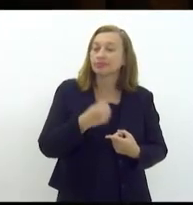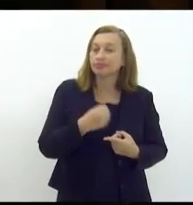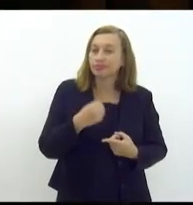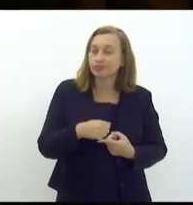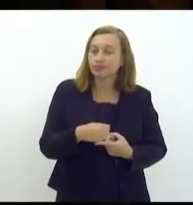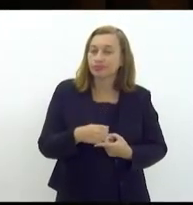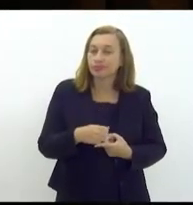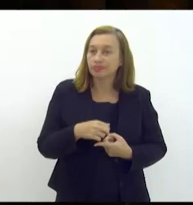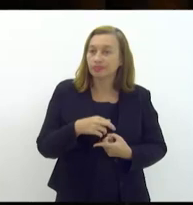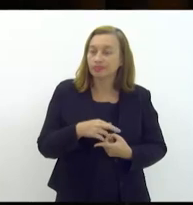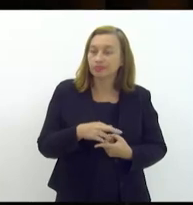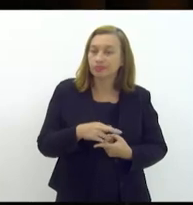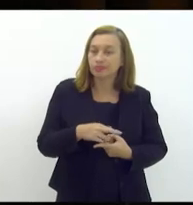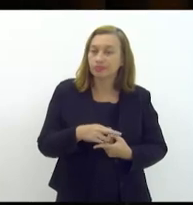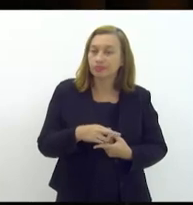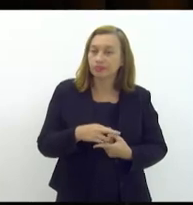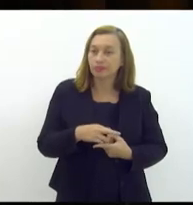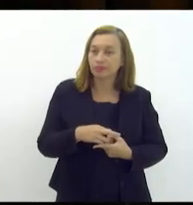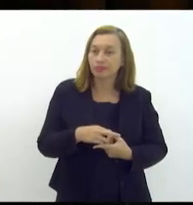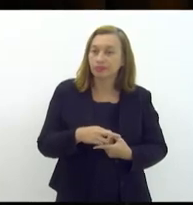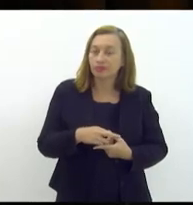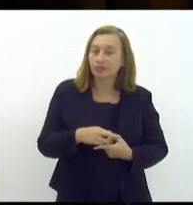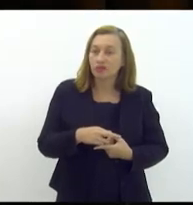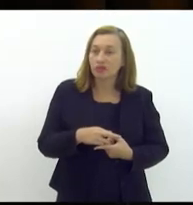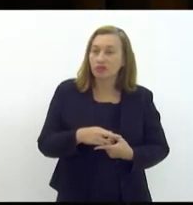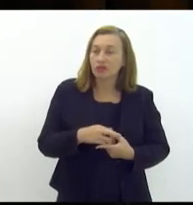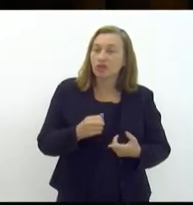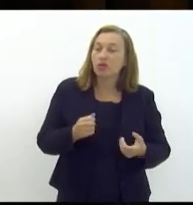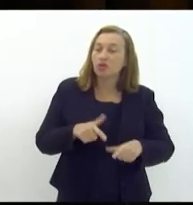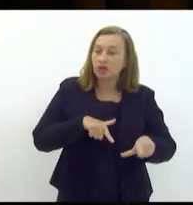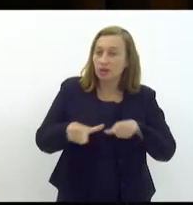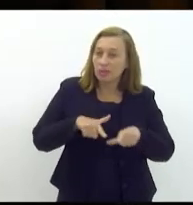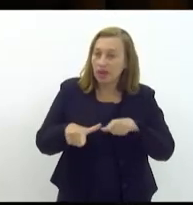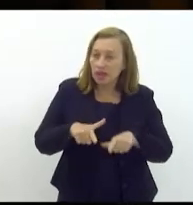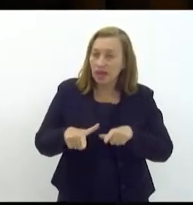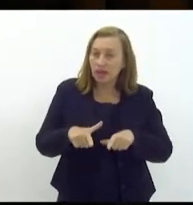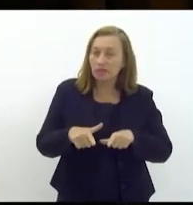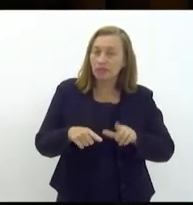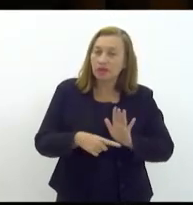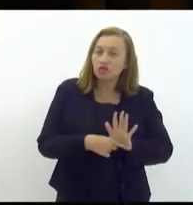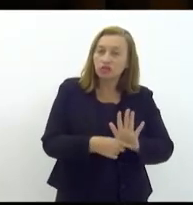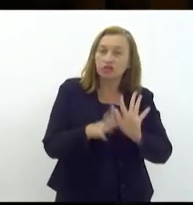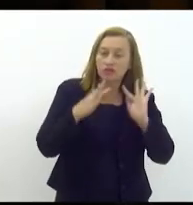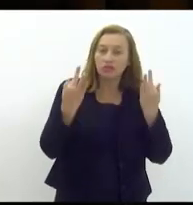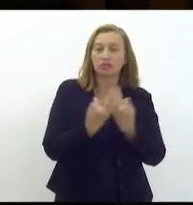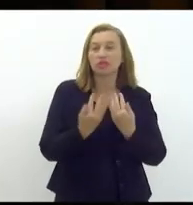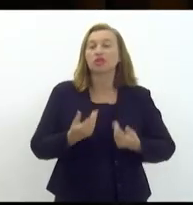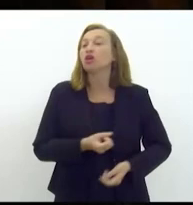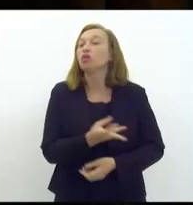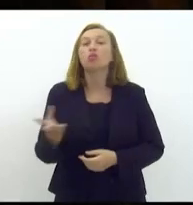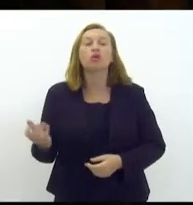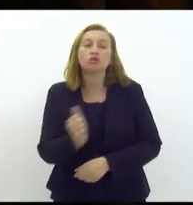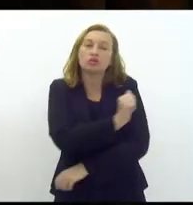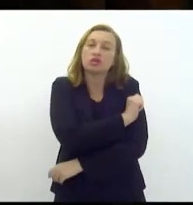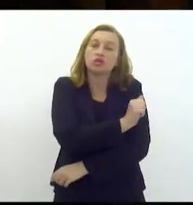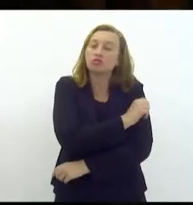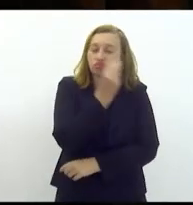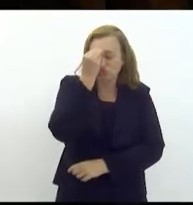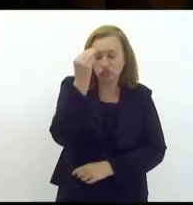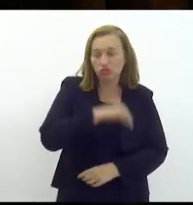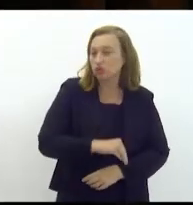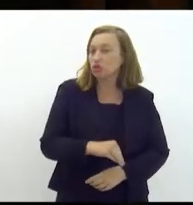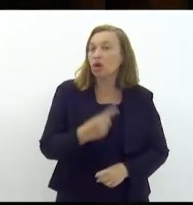a muitas vezes sustentar suas próprias casas botar comida na mesa quantos estudantes desistem